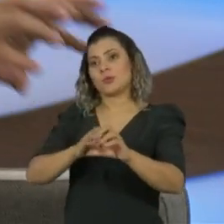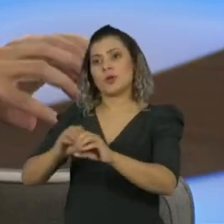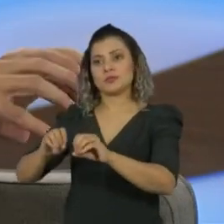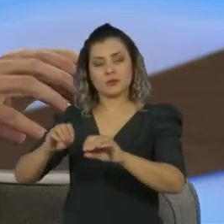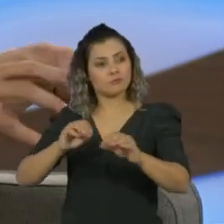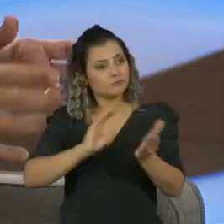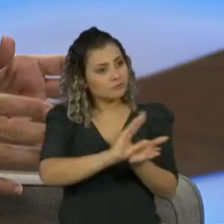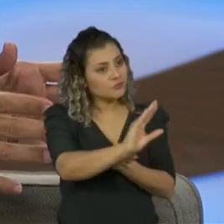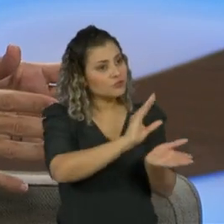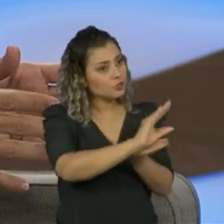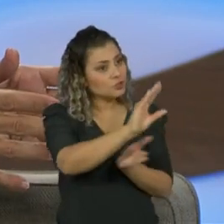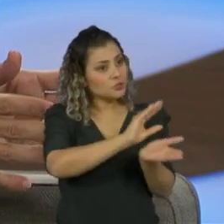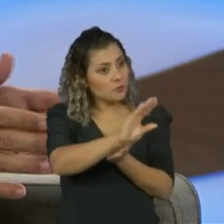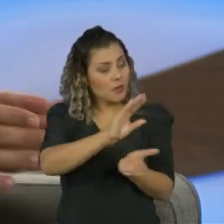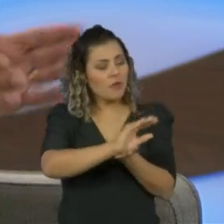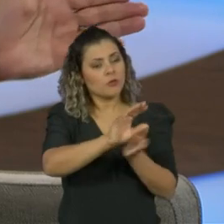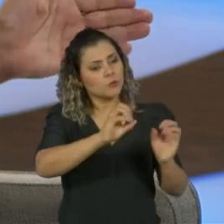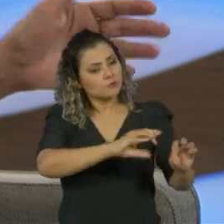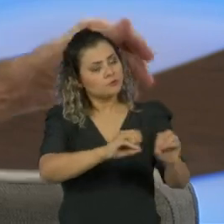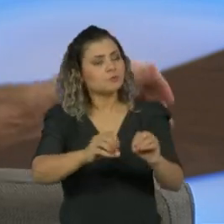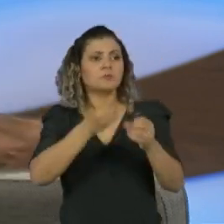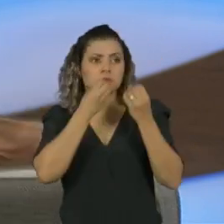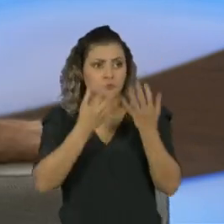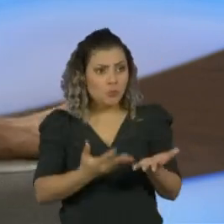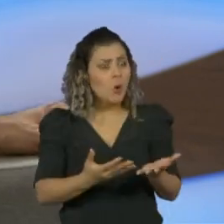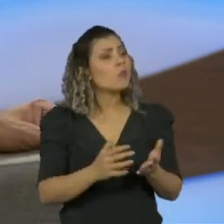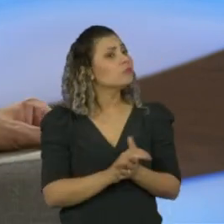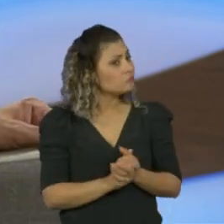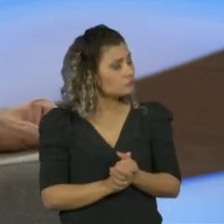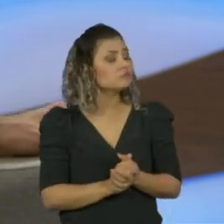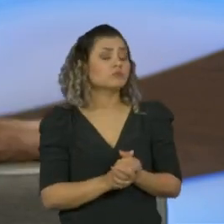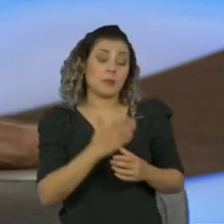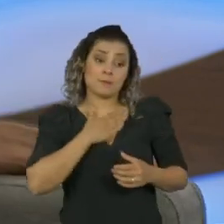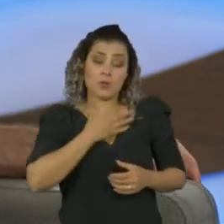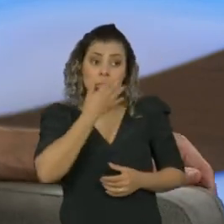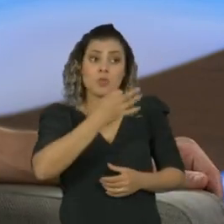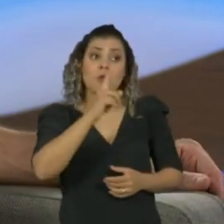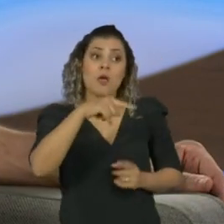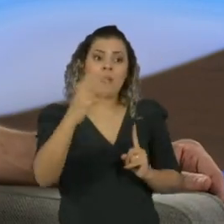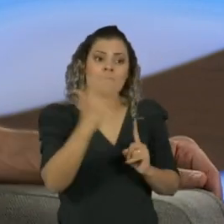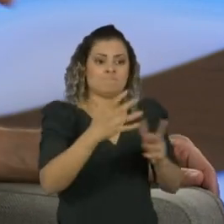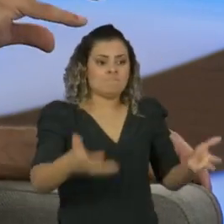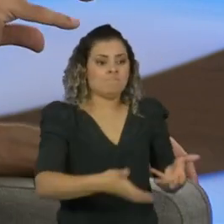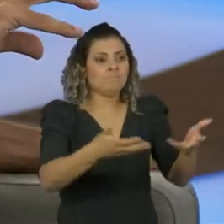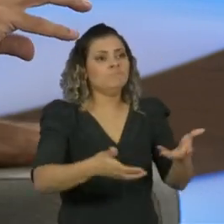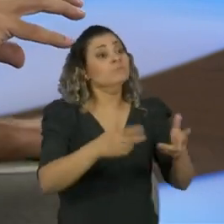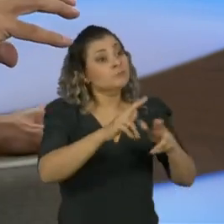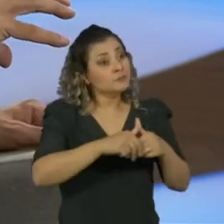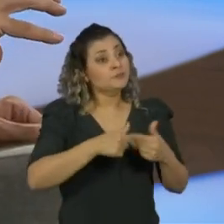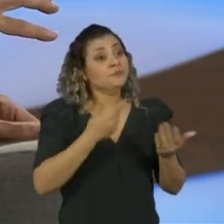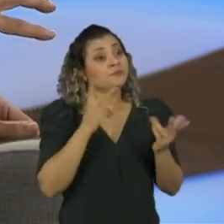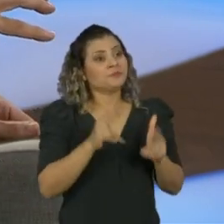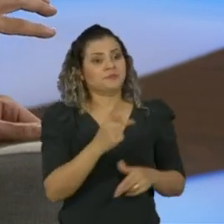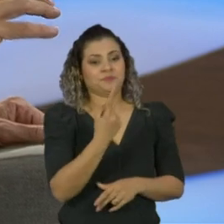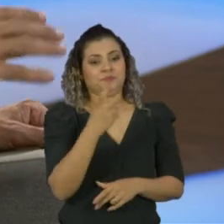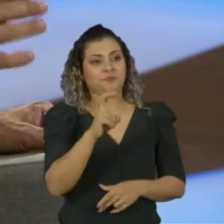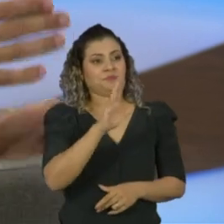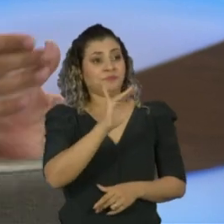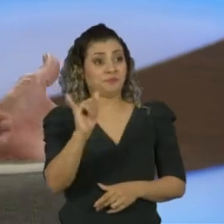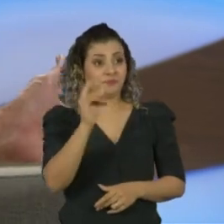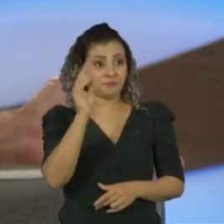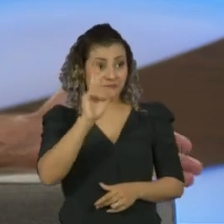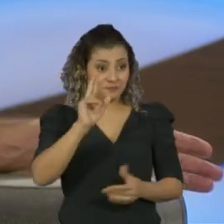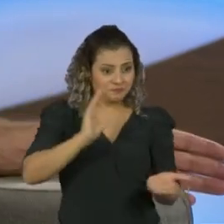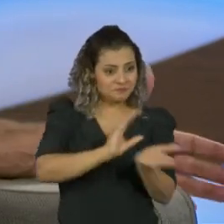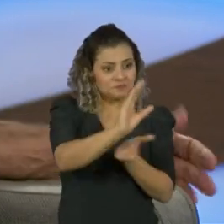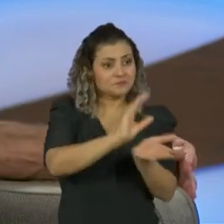de estado pobre da federação vai ter impacto, na minha opinião, como teve os primeiros 15 bilhões. Agora,